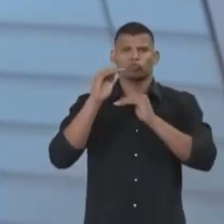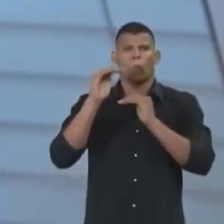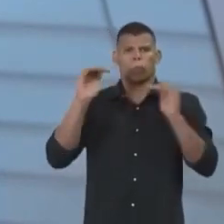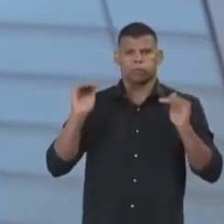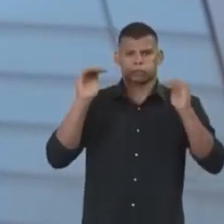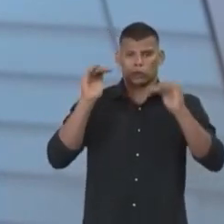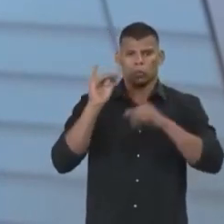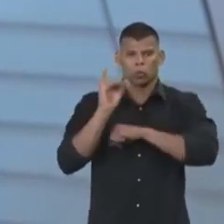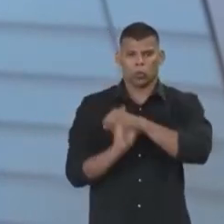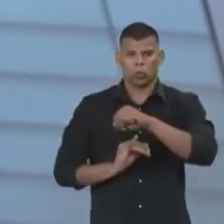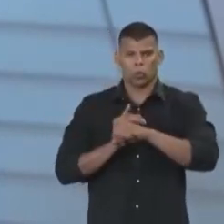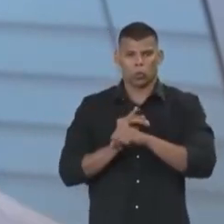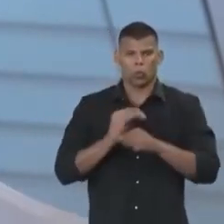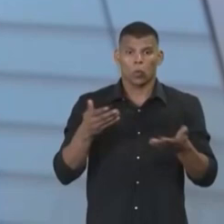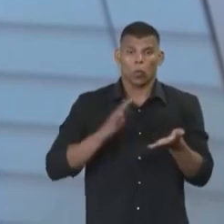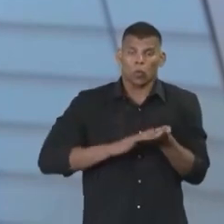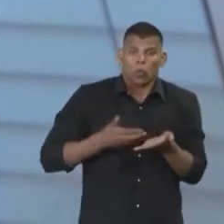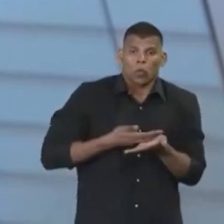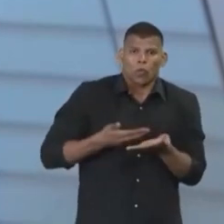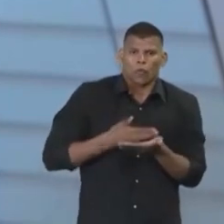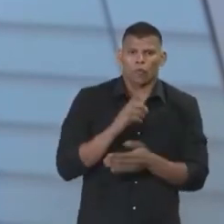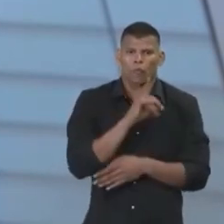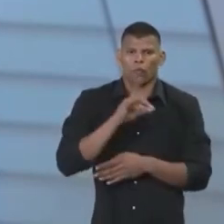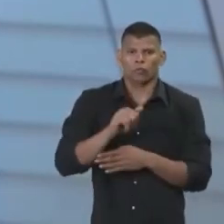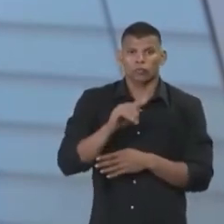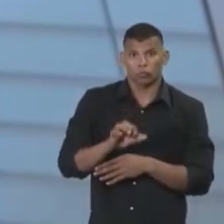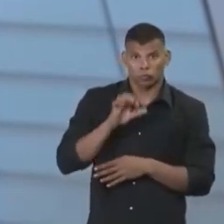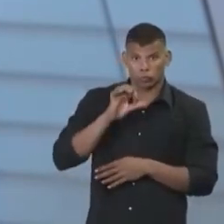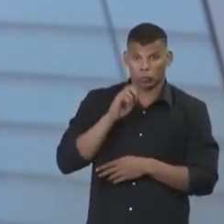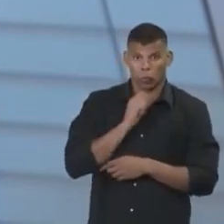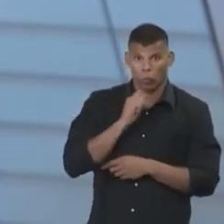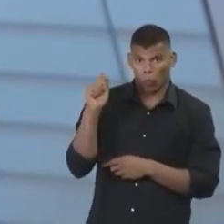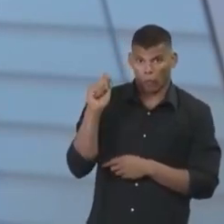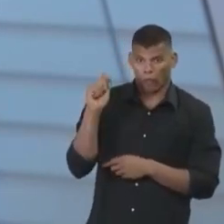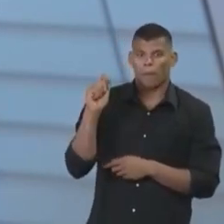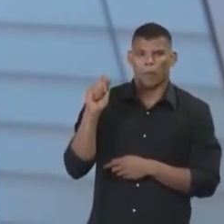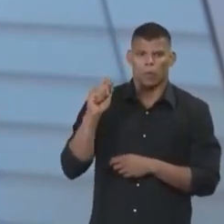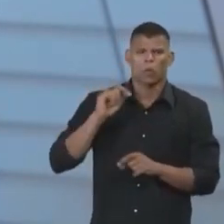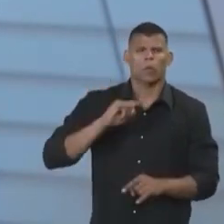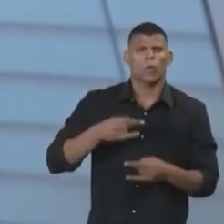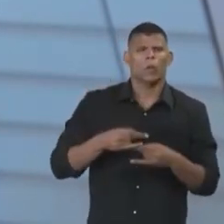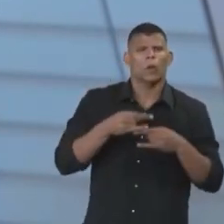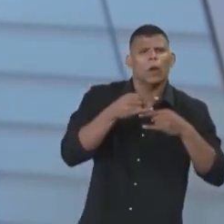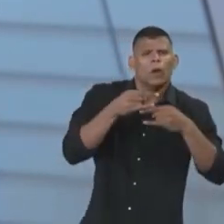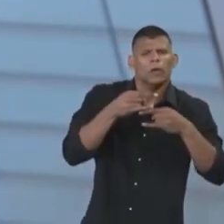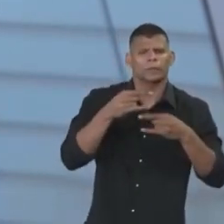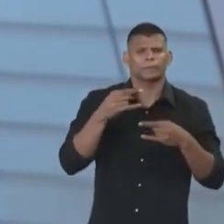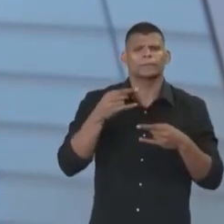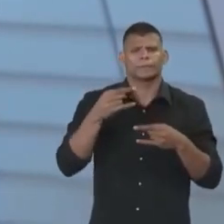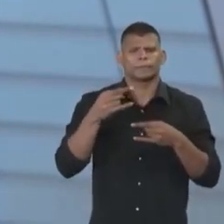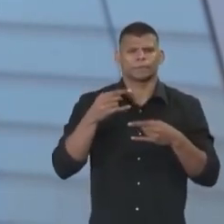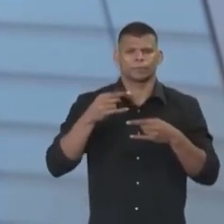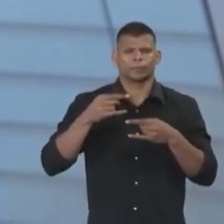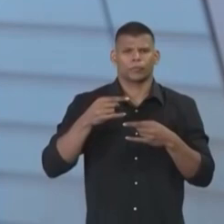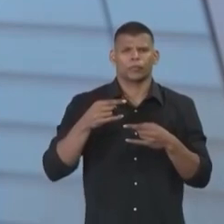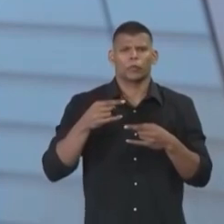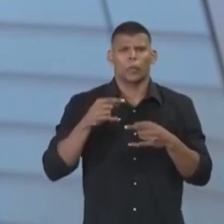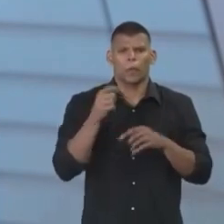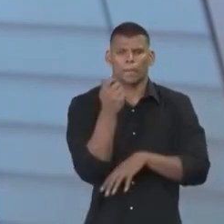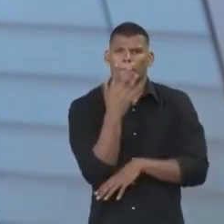Foi lançado um livro, no último dia 19, agora de abril, numa live, o livro Direito Constitucional Ambiental,